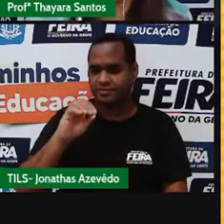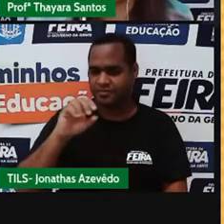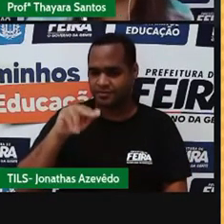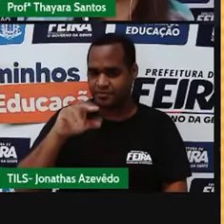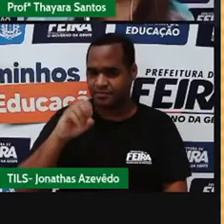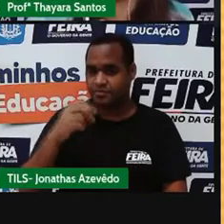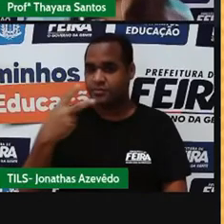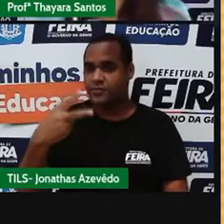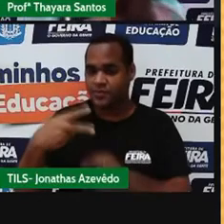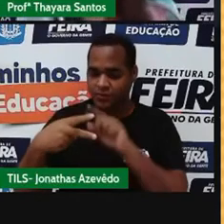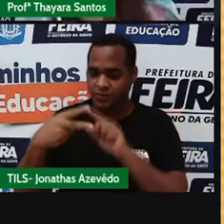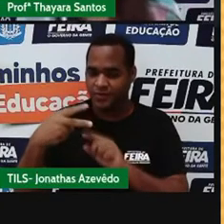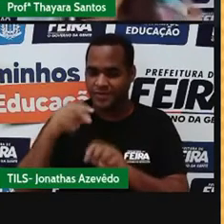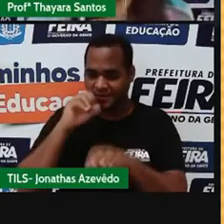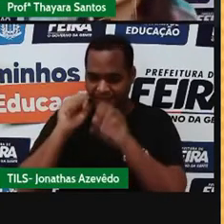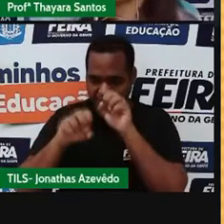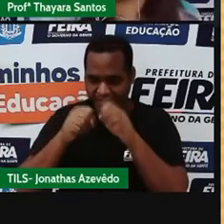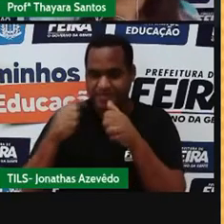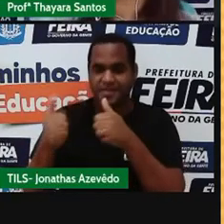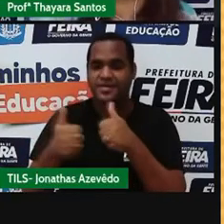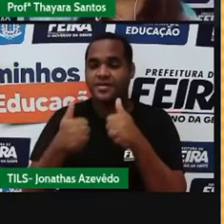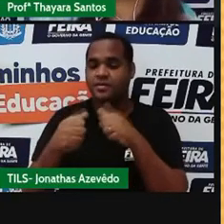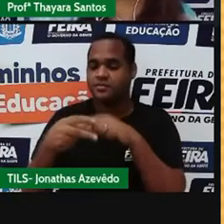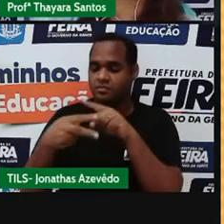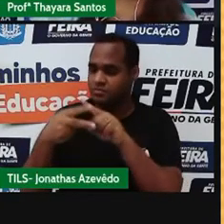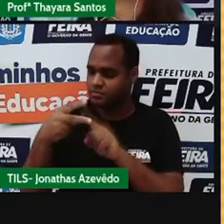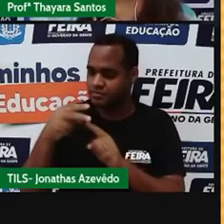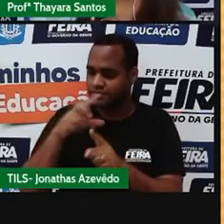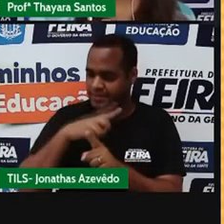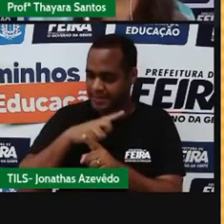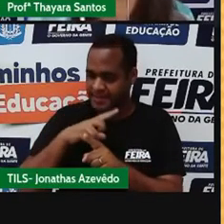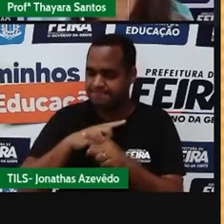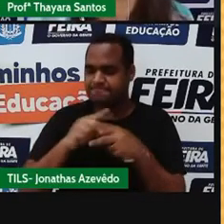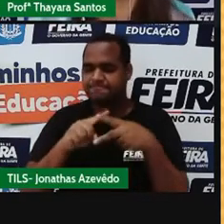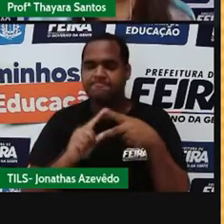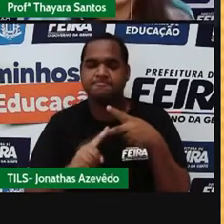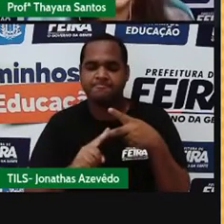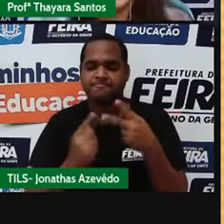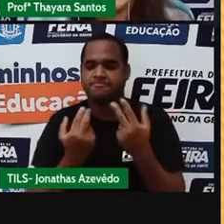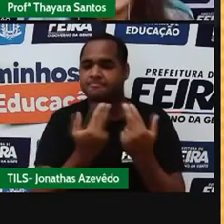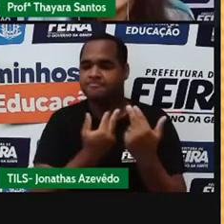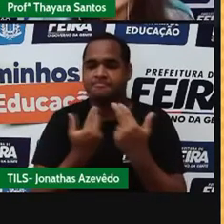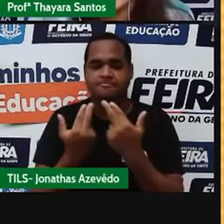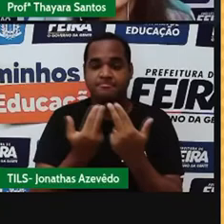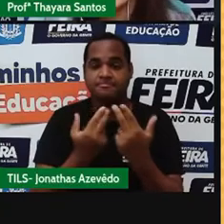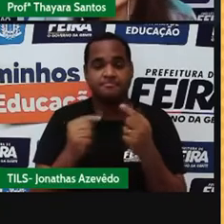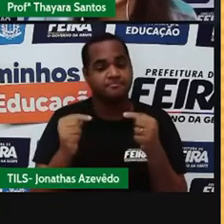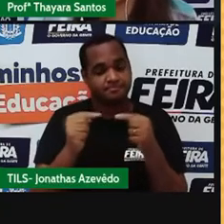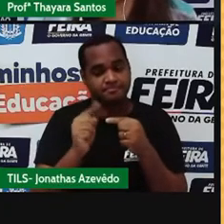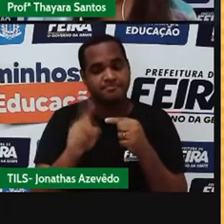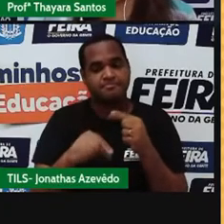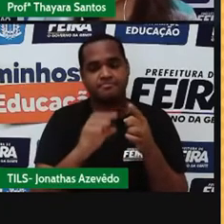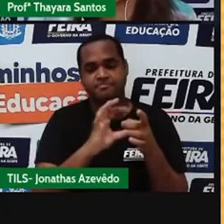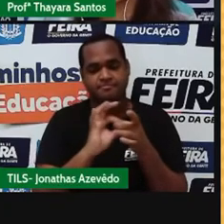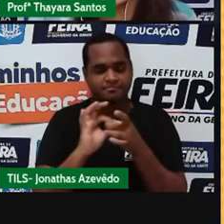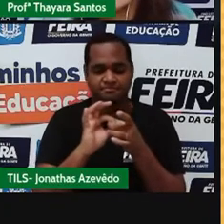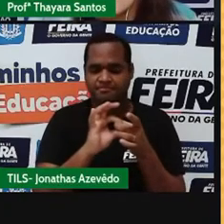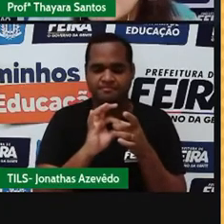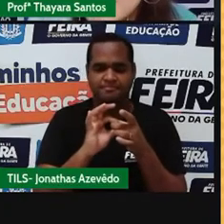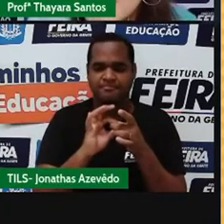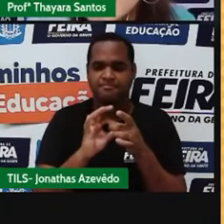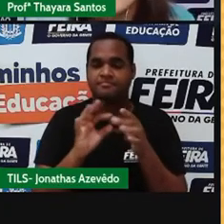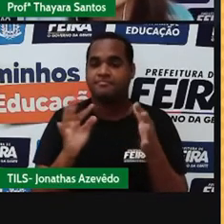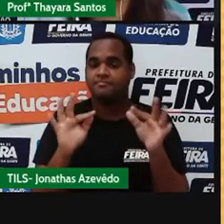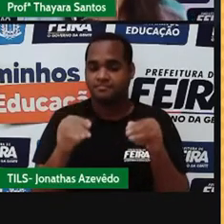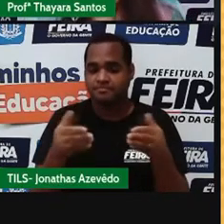Então, como eu tenho oxigênio e carbono na mesma substância, aí eu falo que ela é composta. E por último,